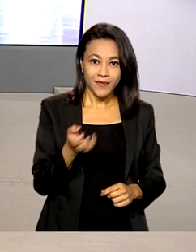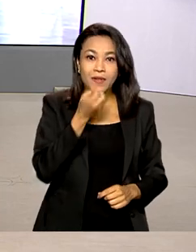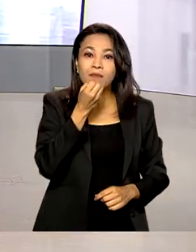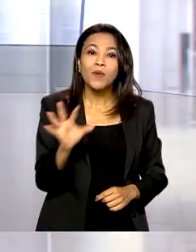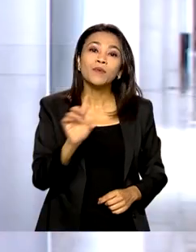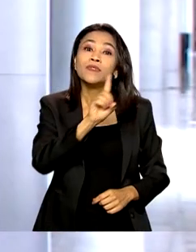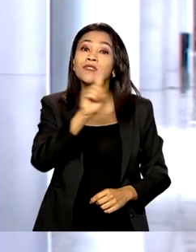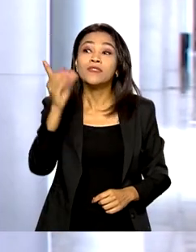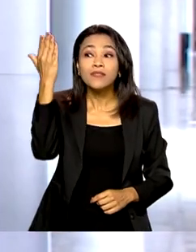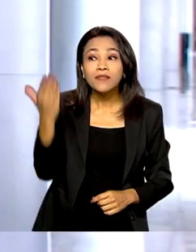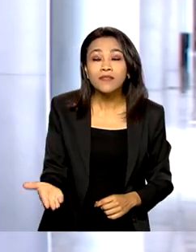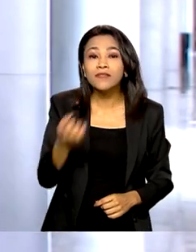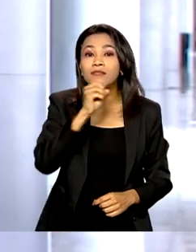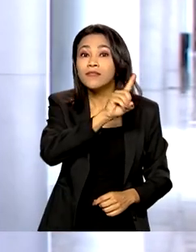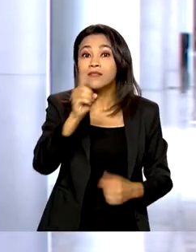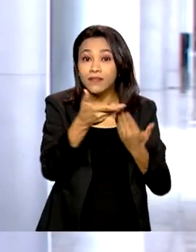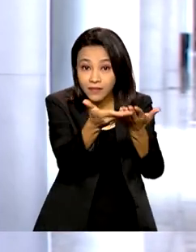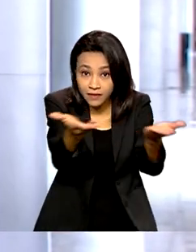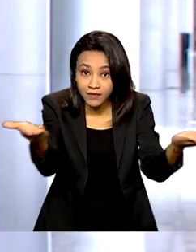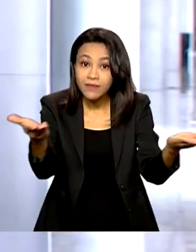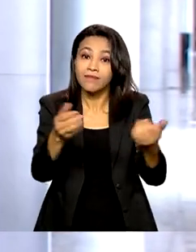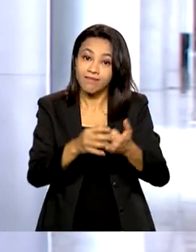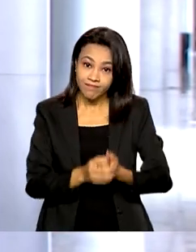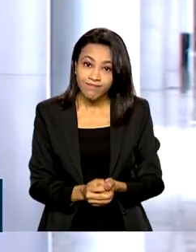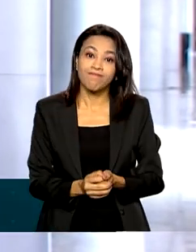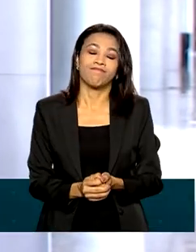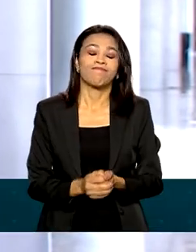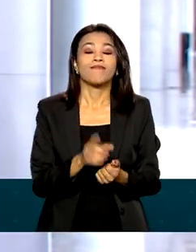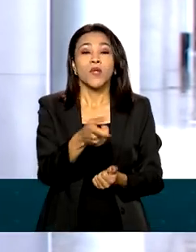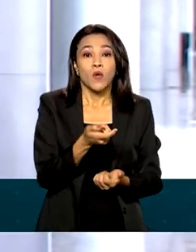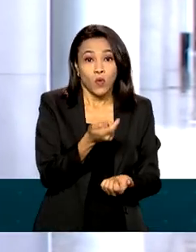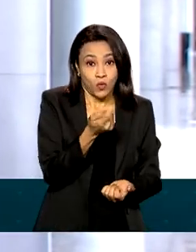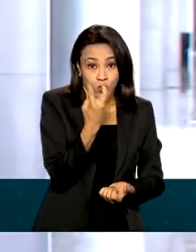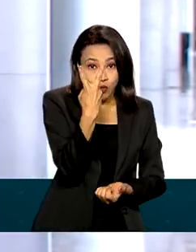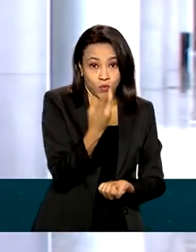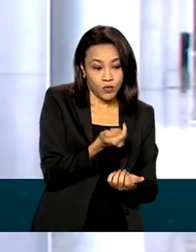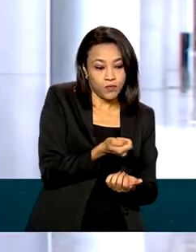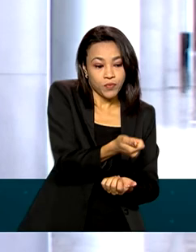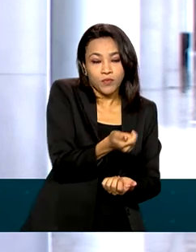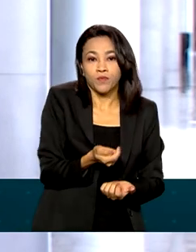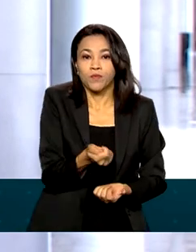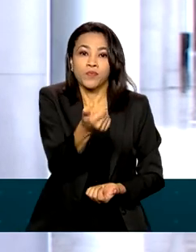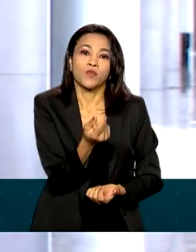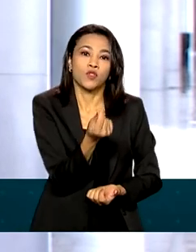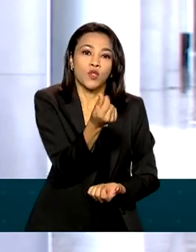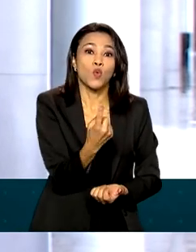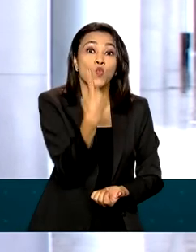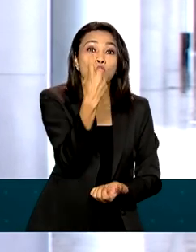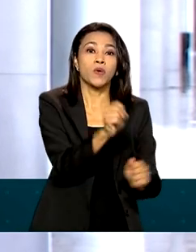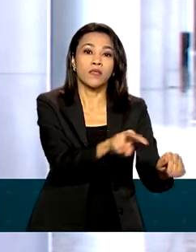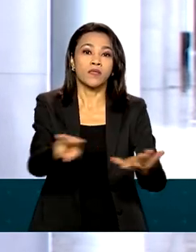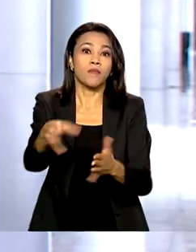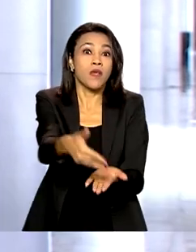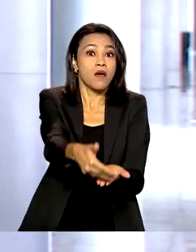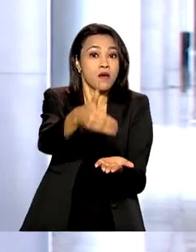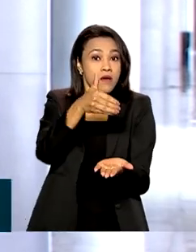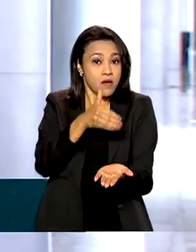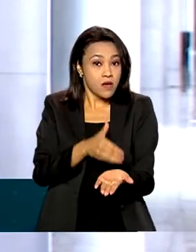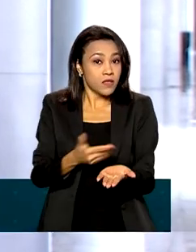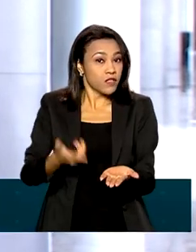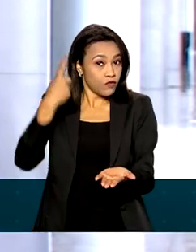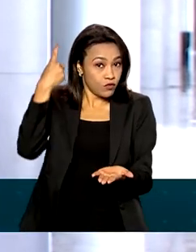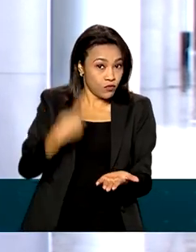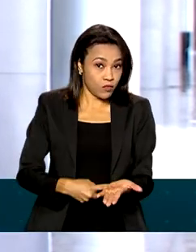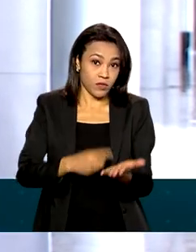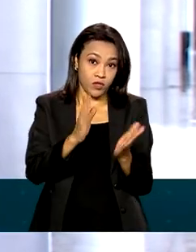bom dia pra você e bom dia a todos. É isso mesmo, né? Os benefícios serão depositados uma semana antes do previsto, né? Originalmente, a